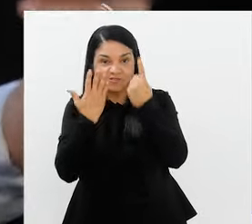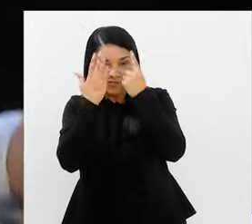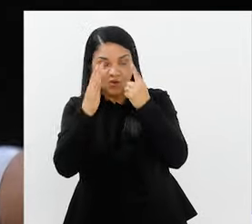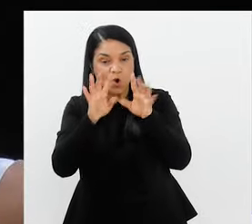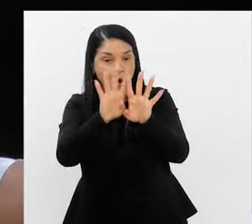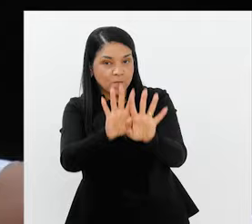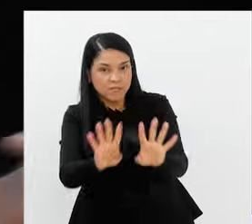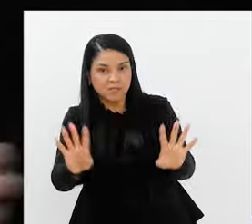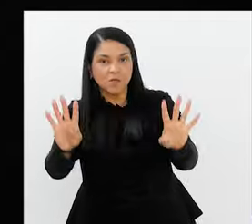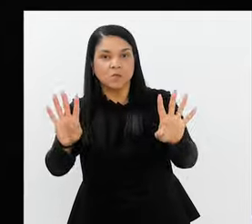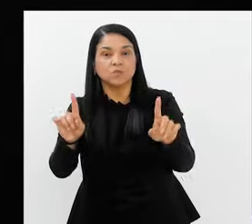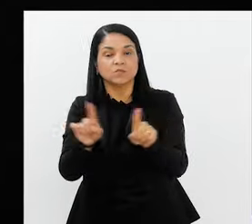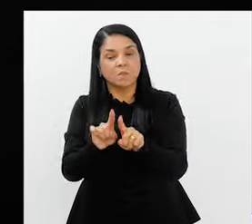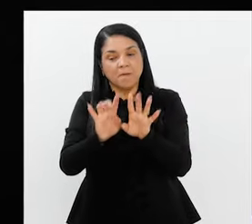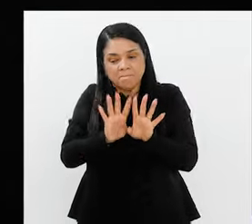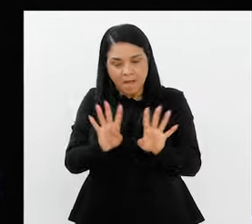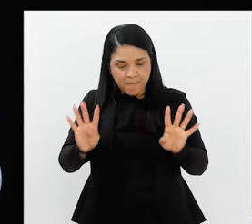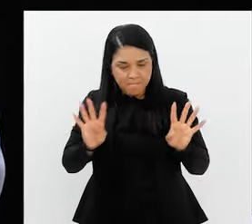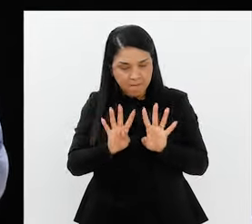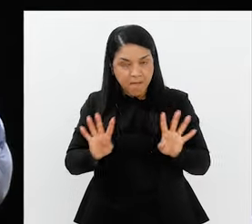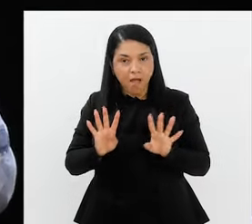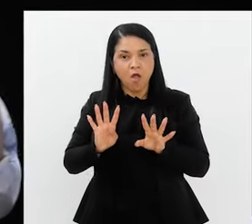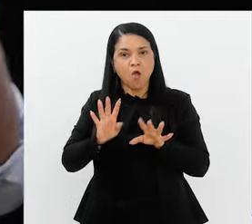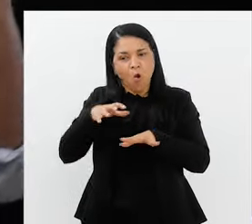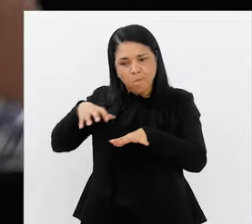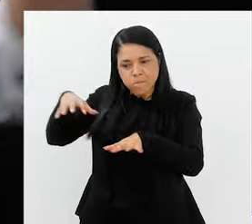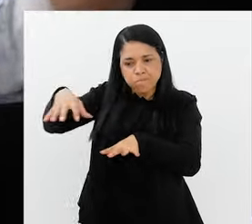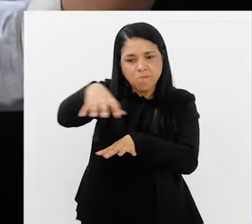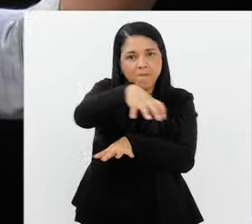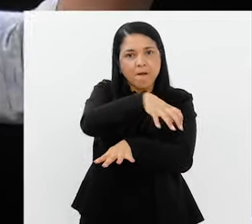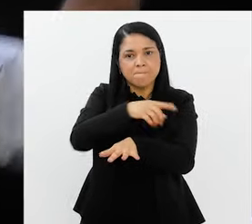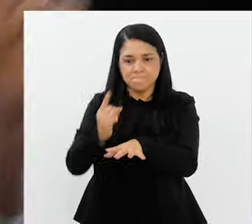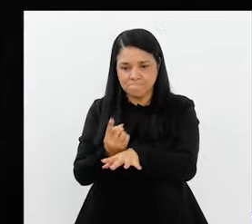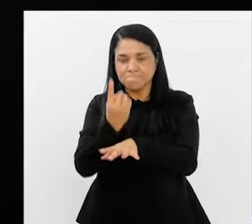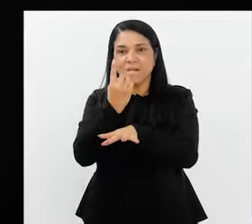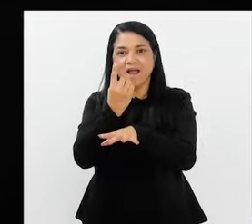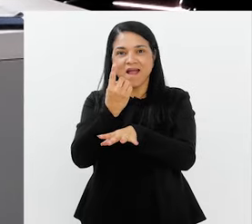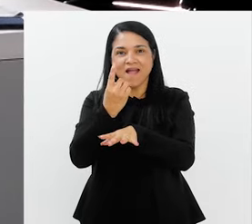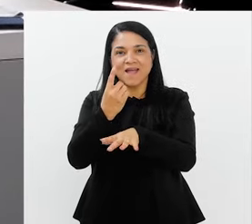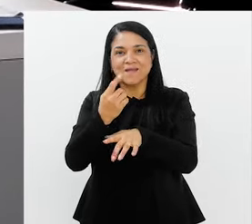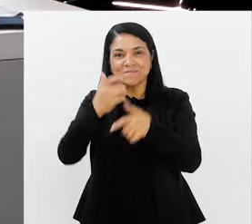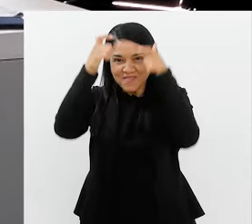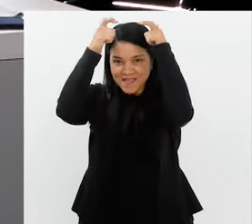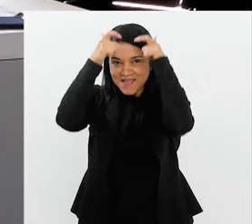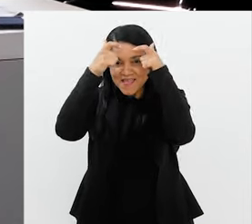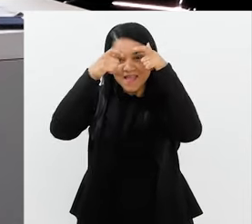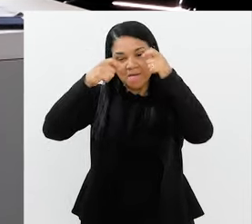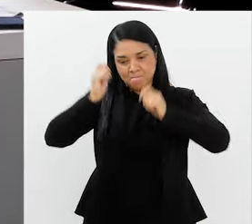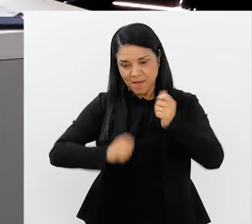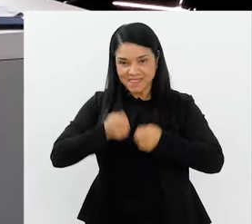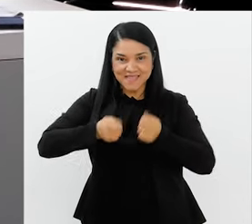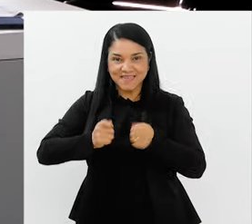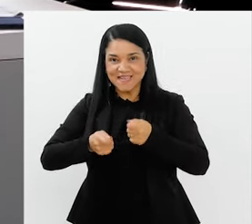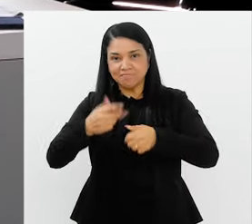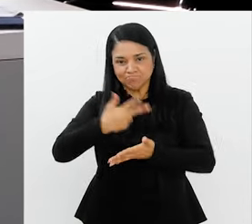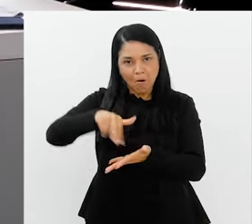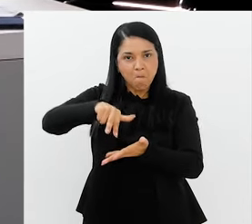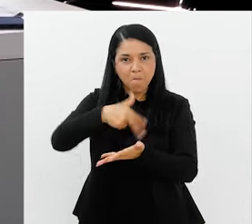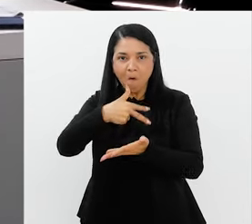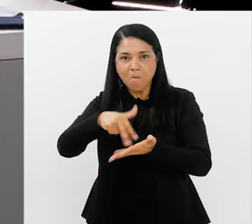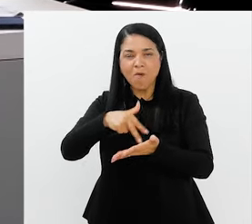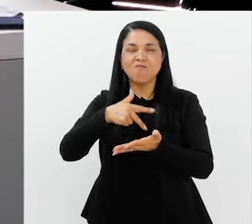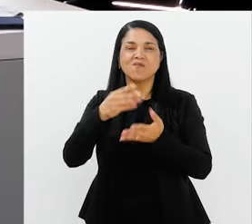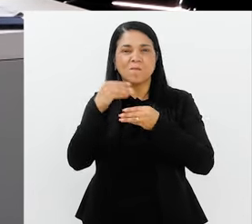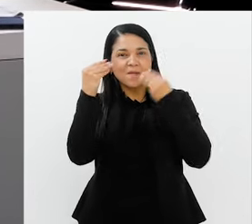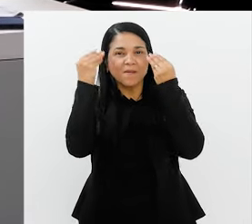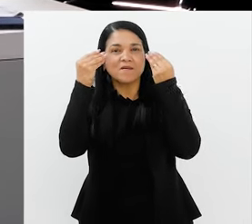não só a comissão de frente, os componentes, mas, às vezes, um destaque da escola, a musa, a rainha de bateria,